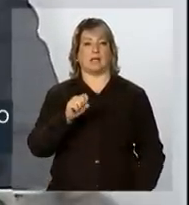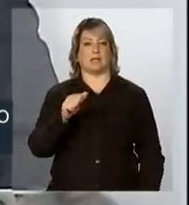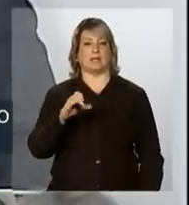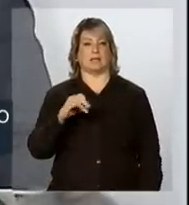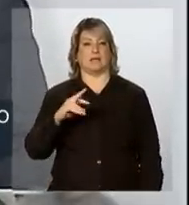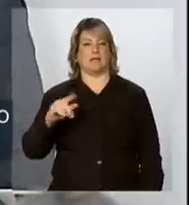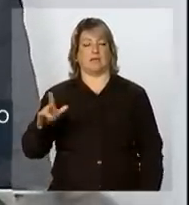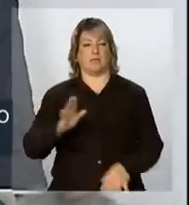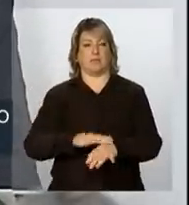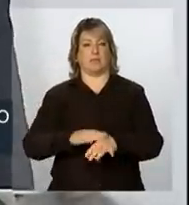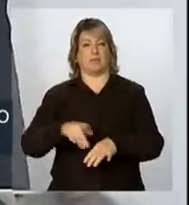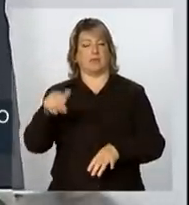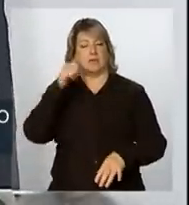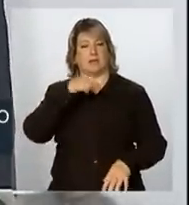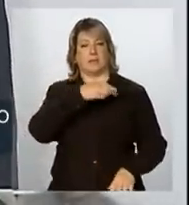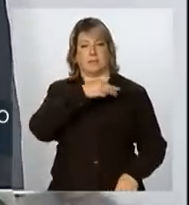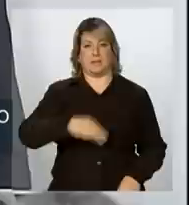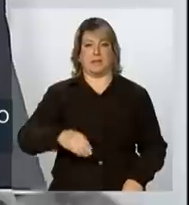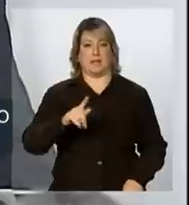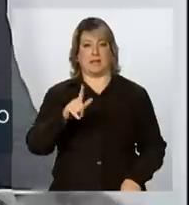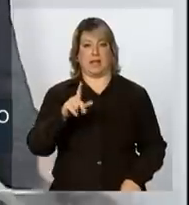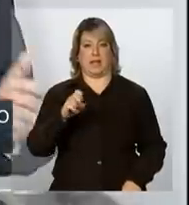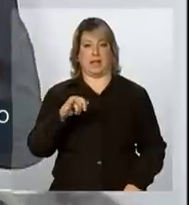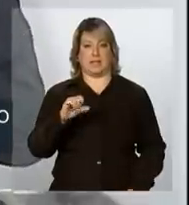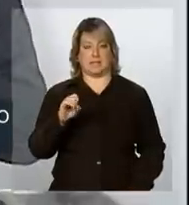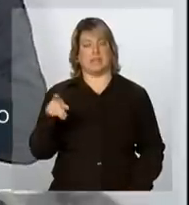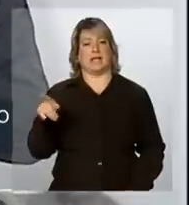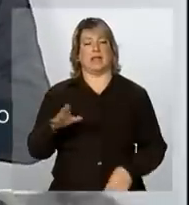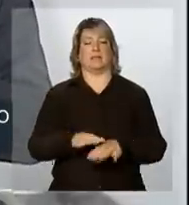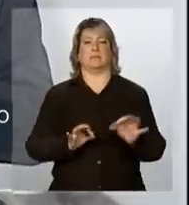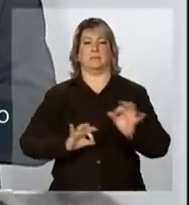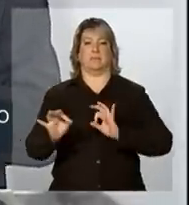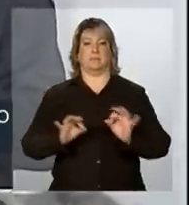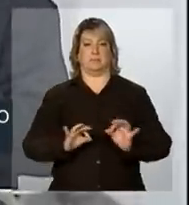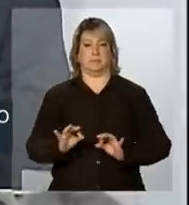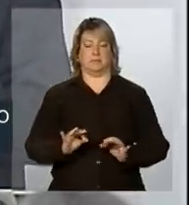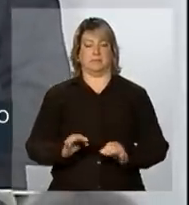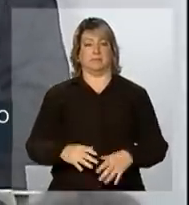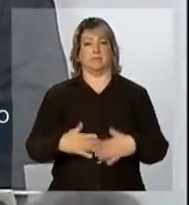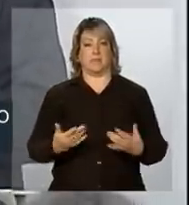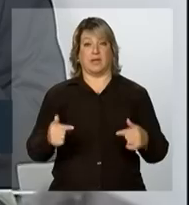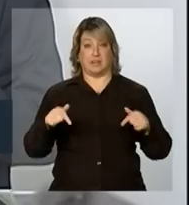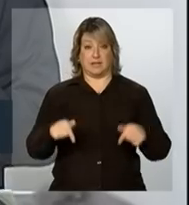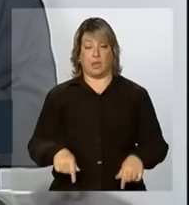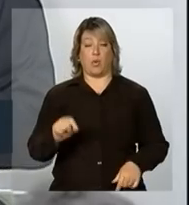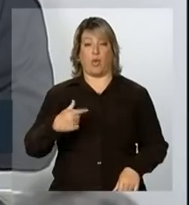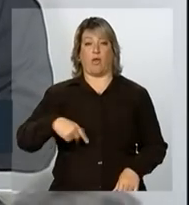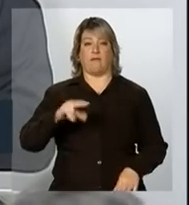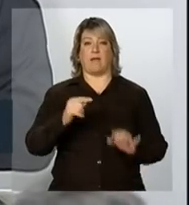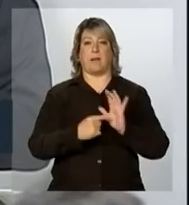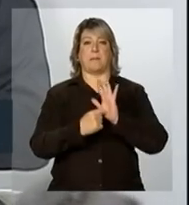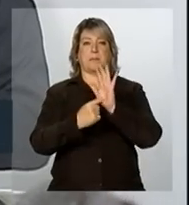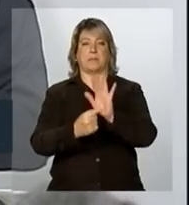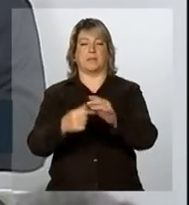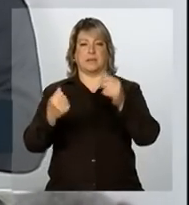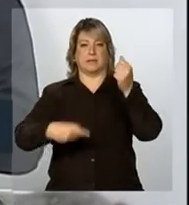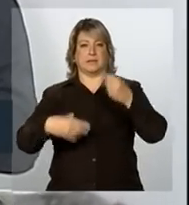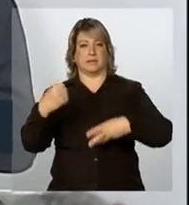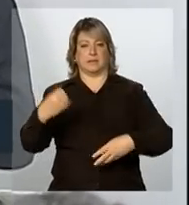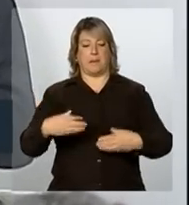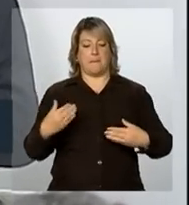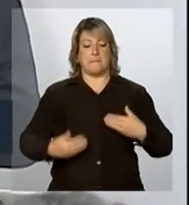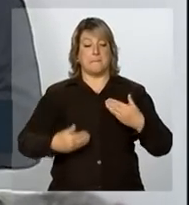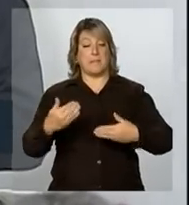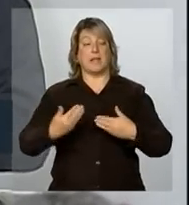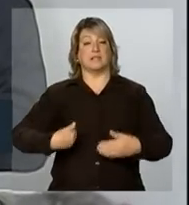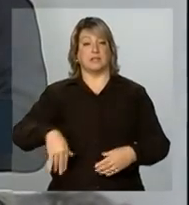República, à frente da ministra Glaise Hoffmann. Portanto, o que aqui nós vamos apresentar, dos passos